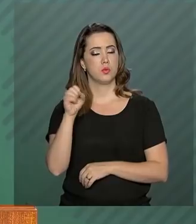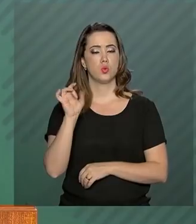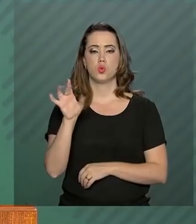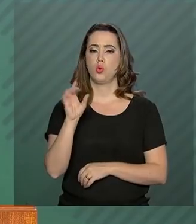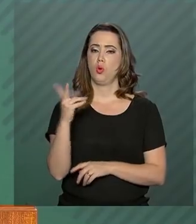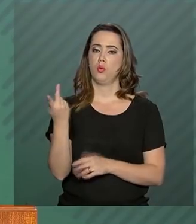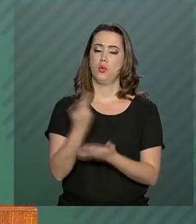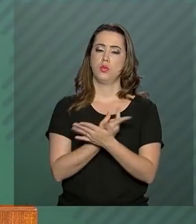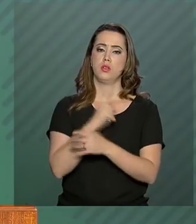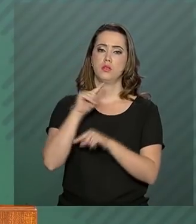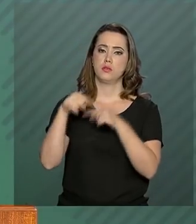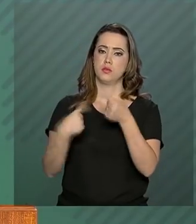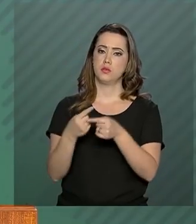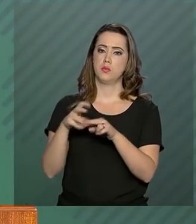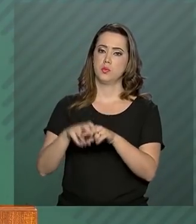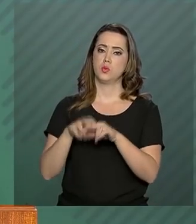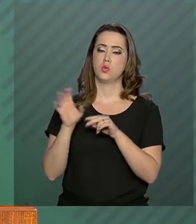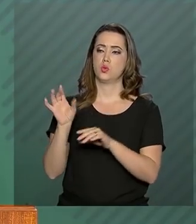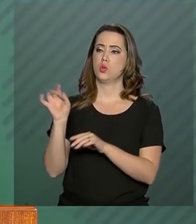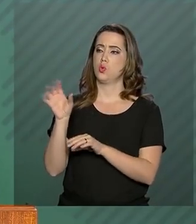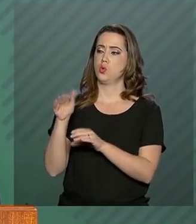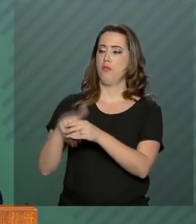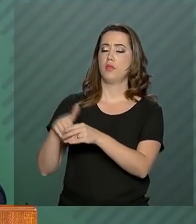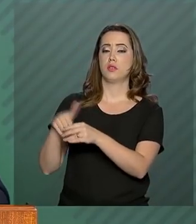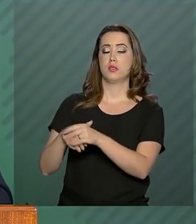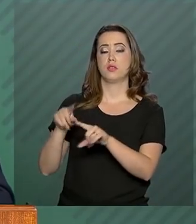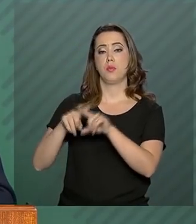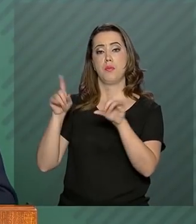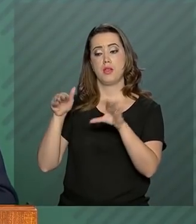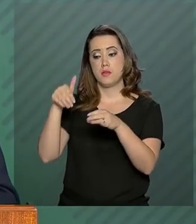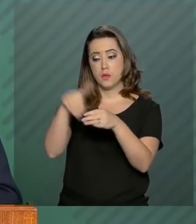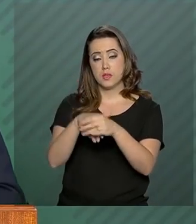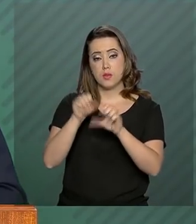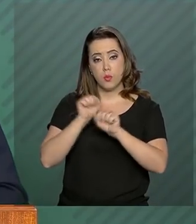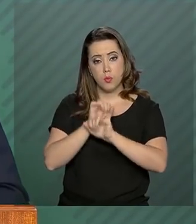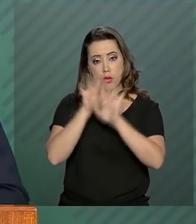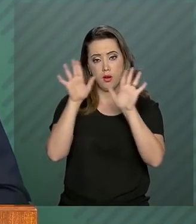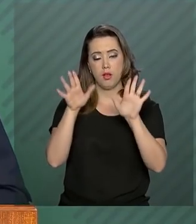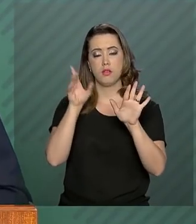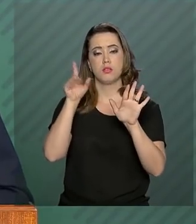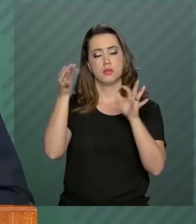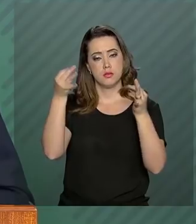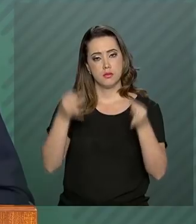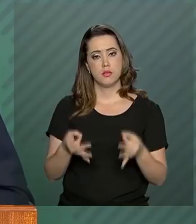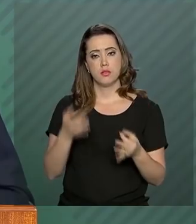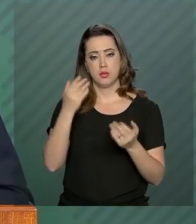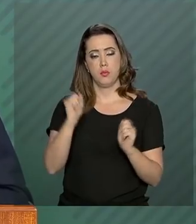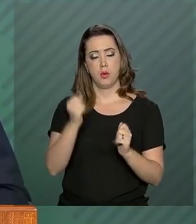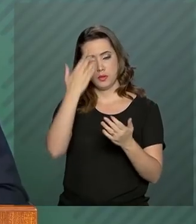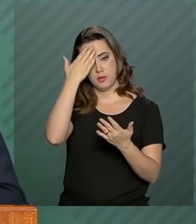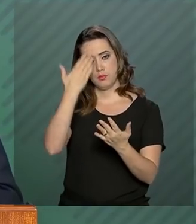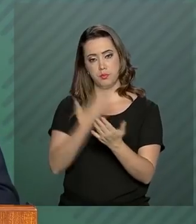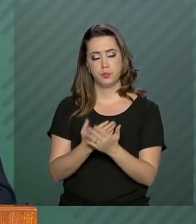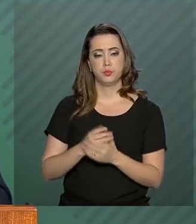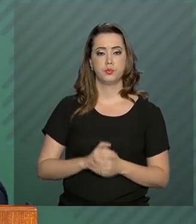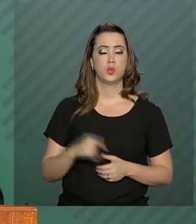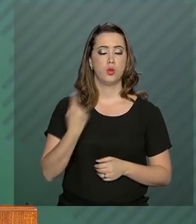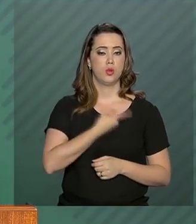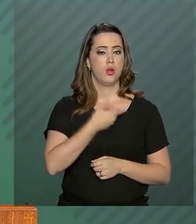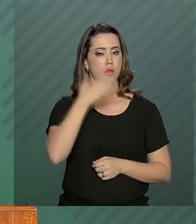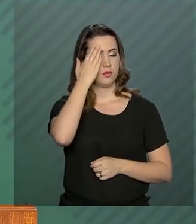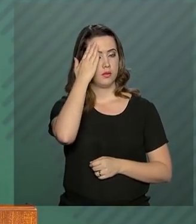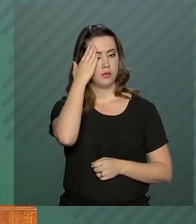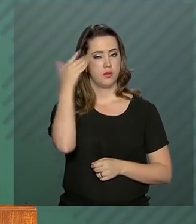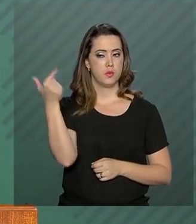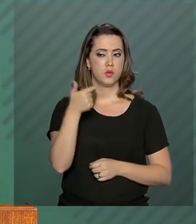só será possível através, não apenas de eleições, mas eleições limpas e confiáveis. Sabemos,